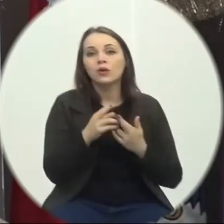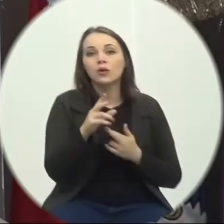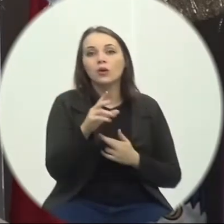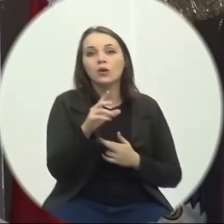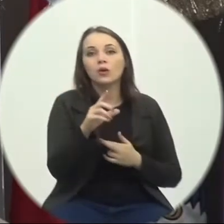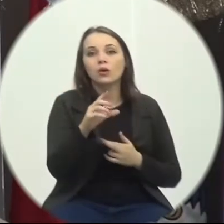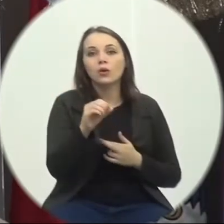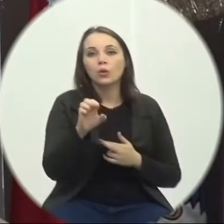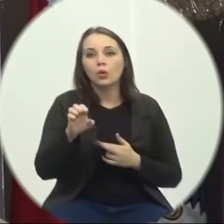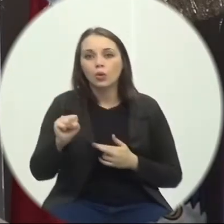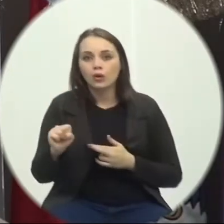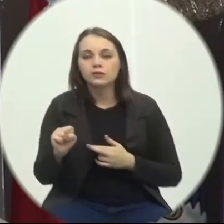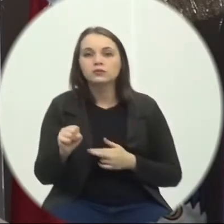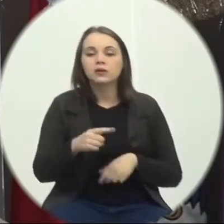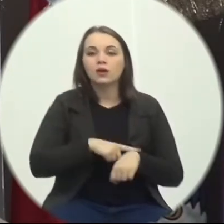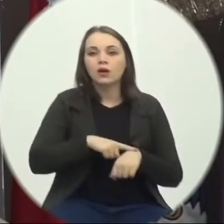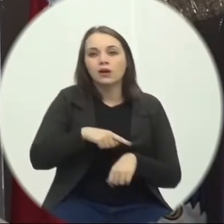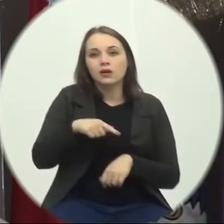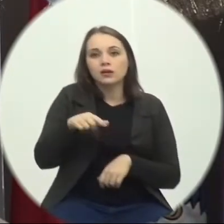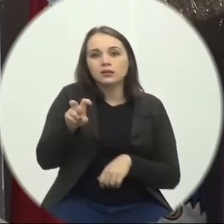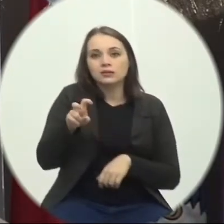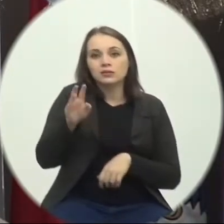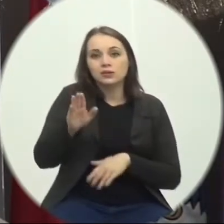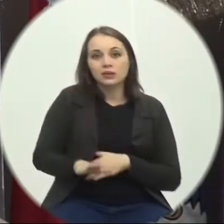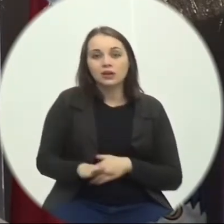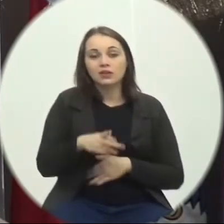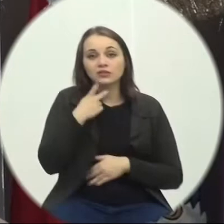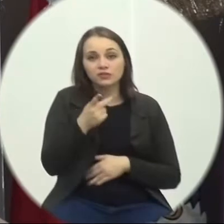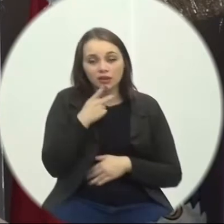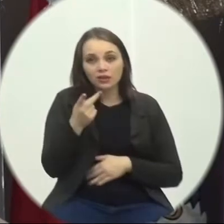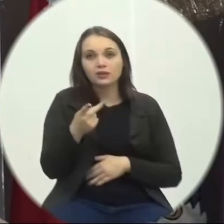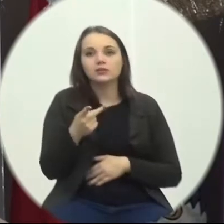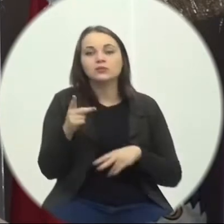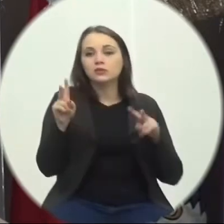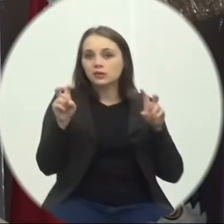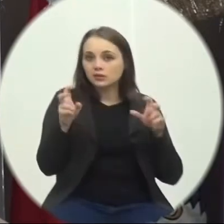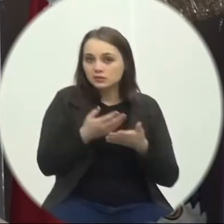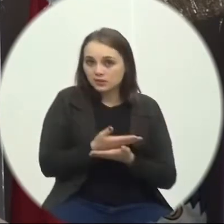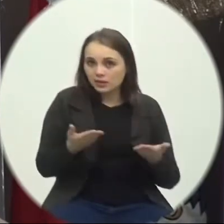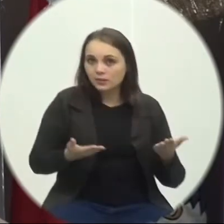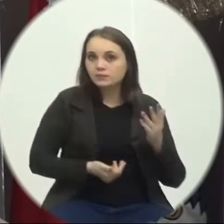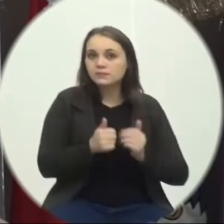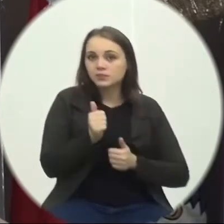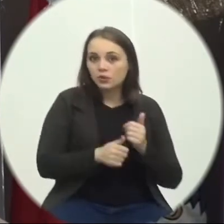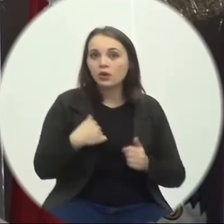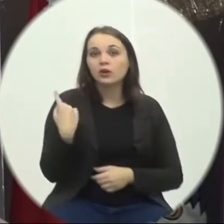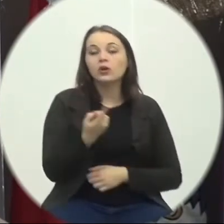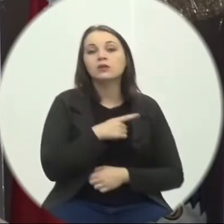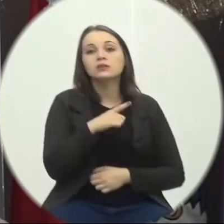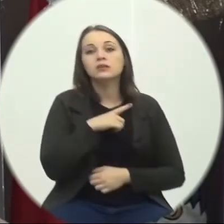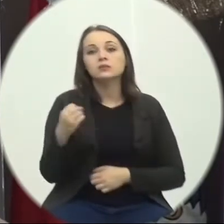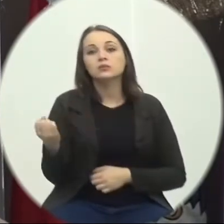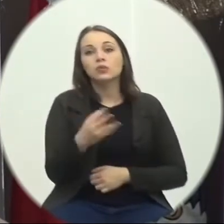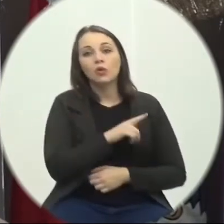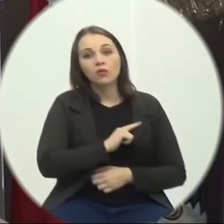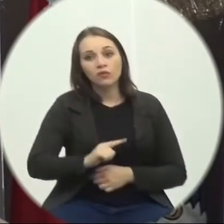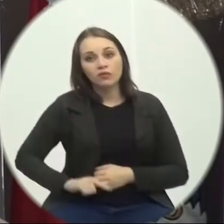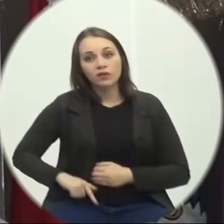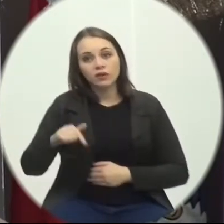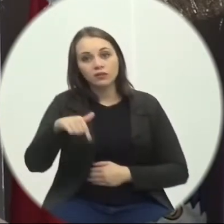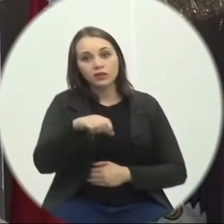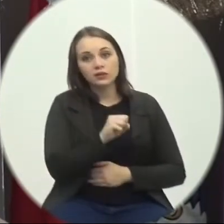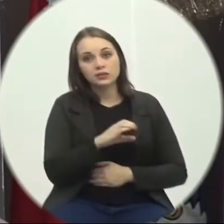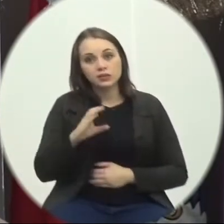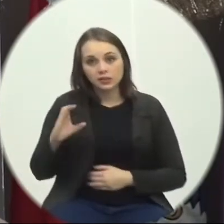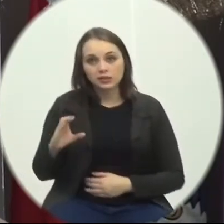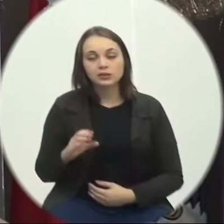Teve uma reunião Agora às 17 horas Justamente tratando Sobre isso E nós temos Um novo Governo Em Santa Catarina